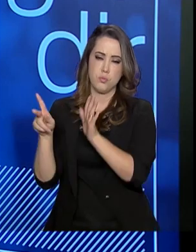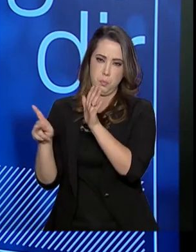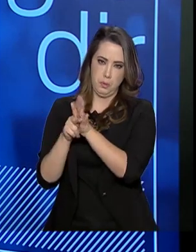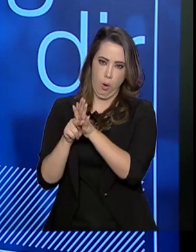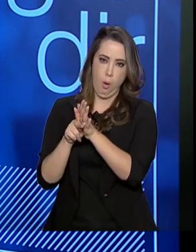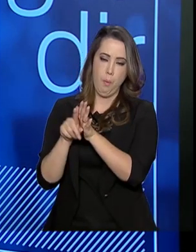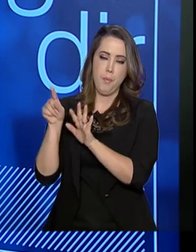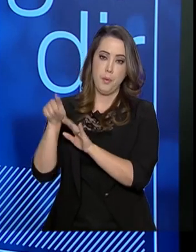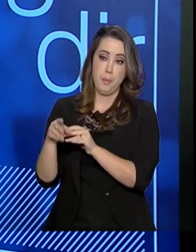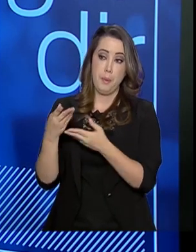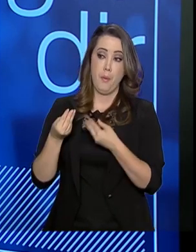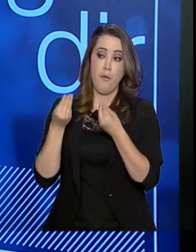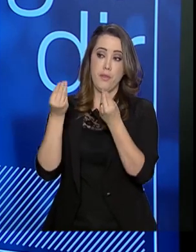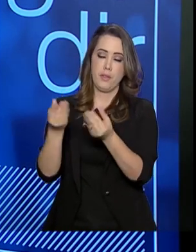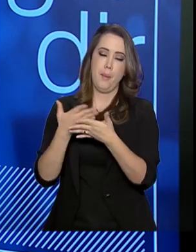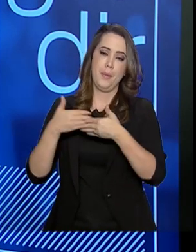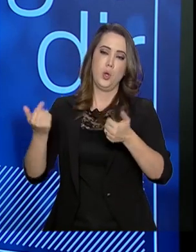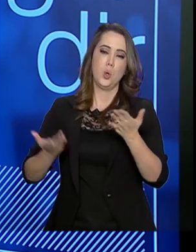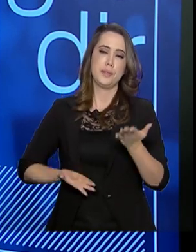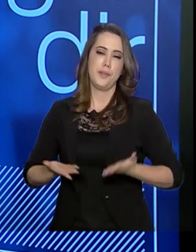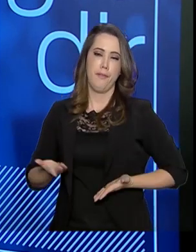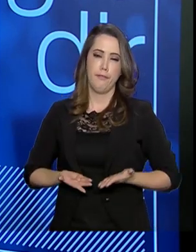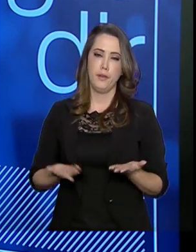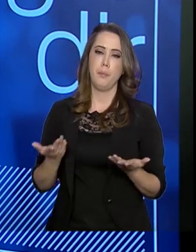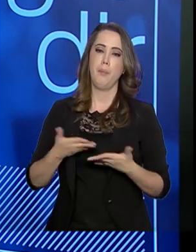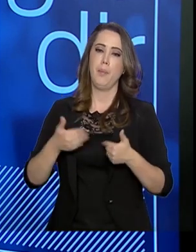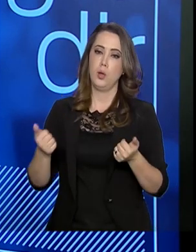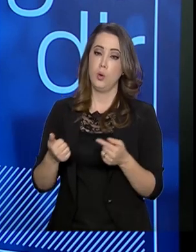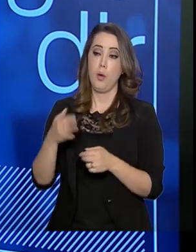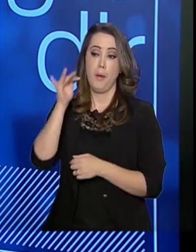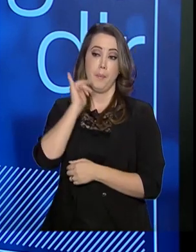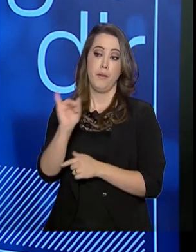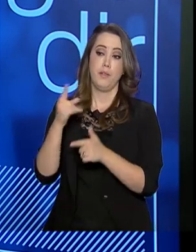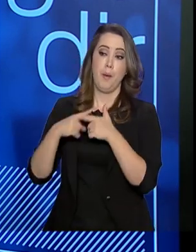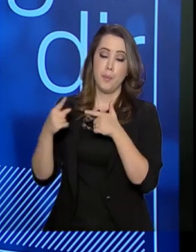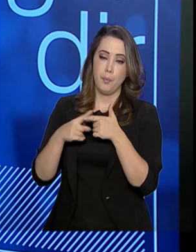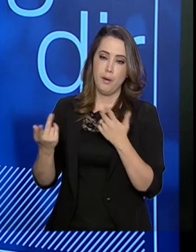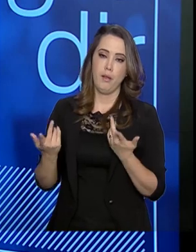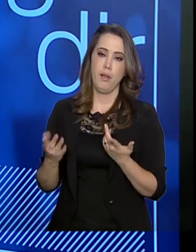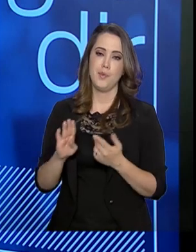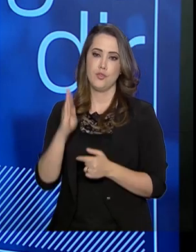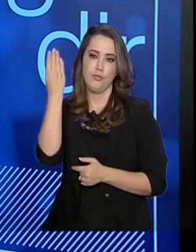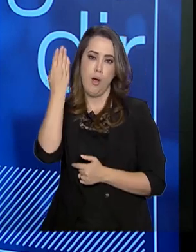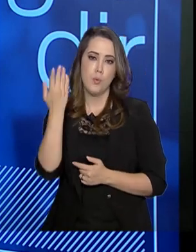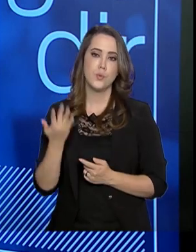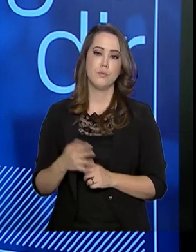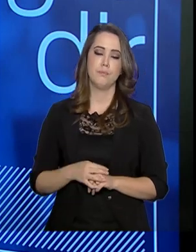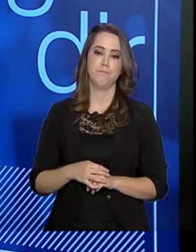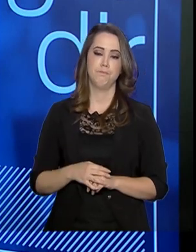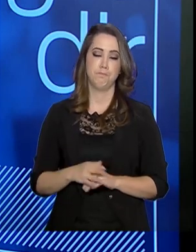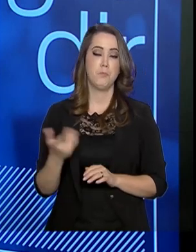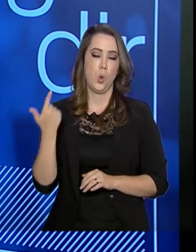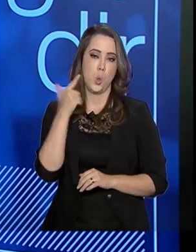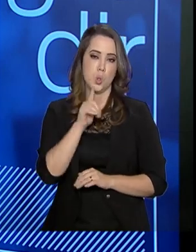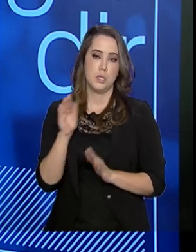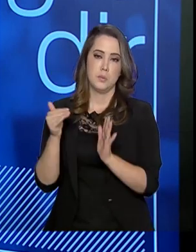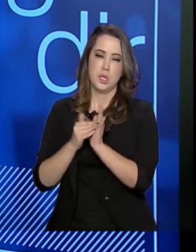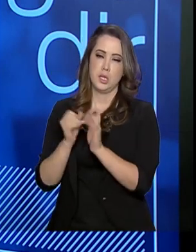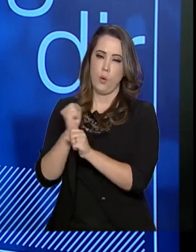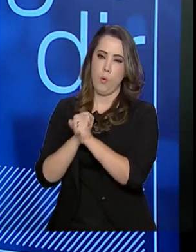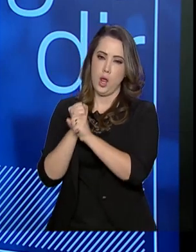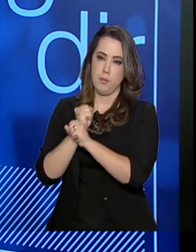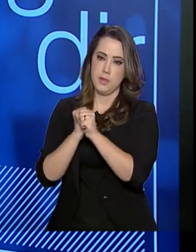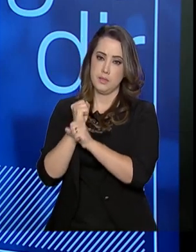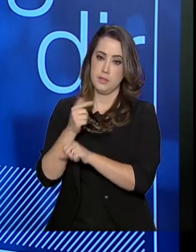servir, para melhor informar e para afastar fraudes. Nós conseguimos, até o final do ano passado, que 73